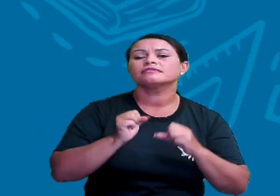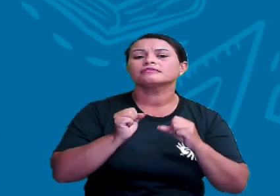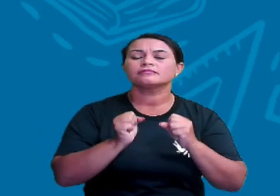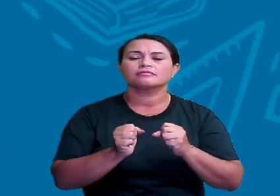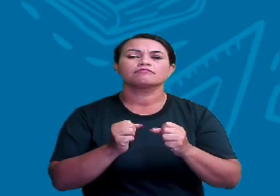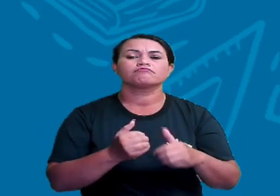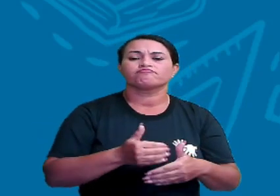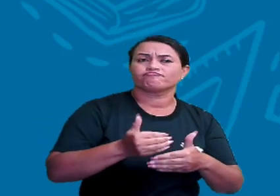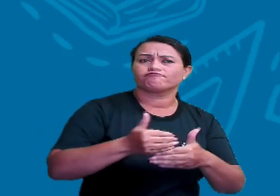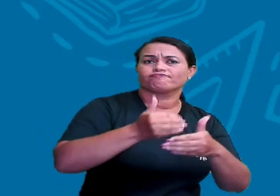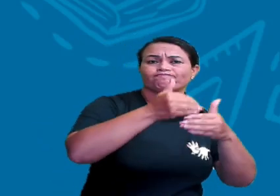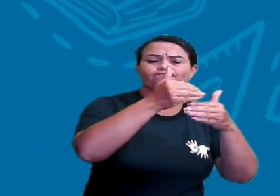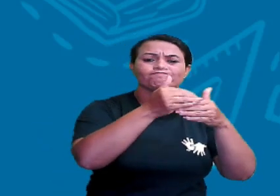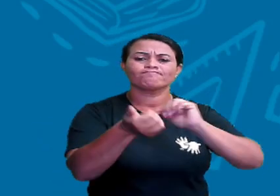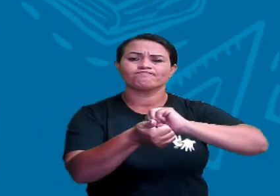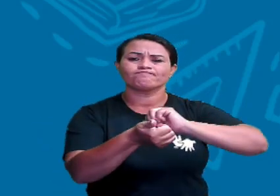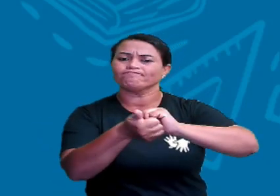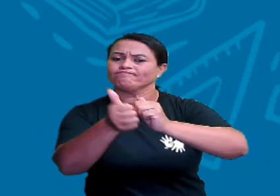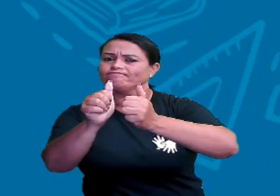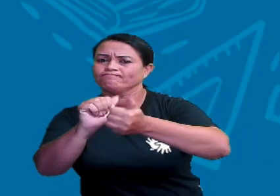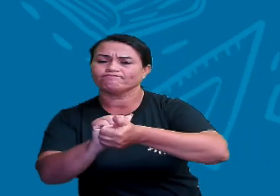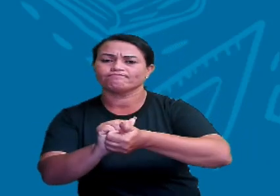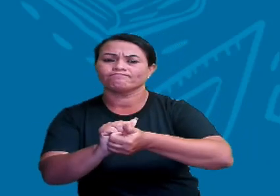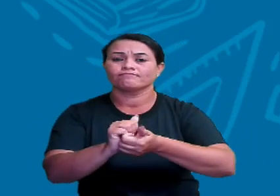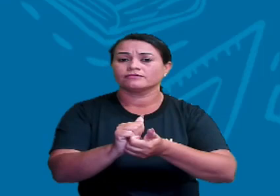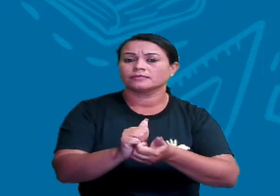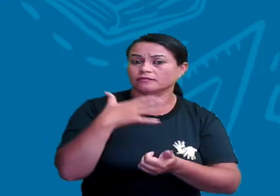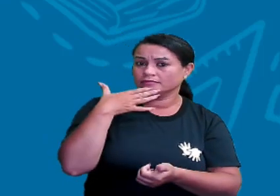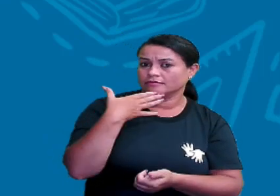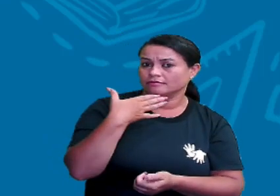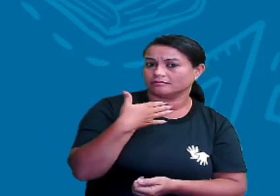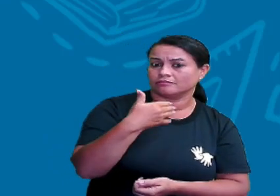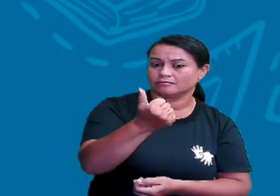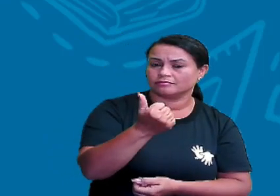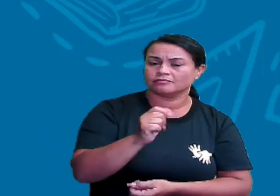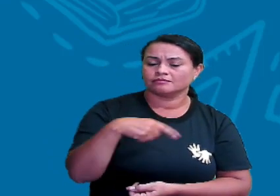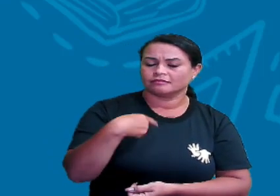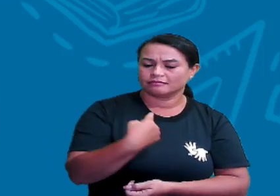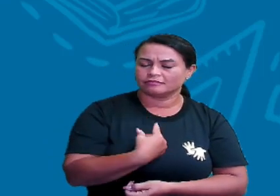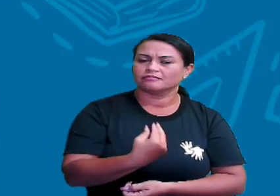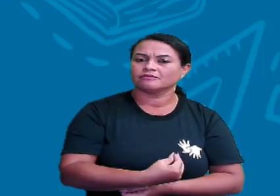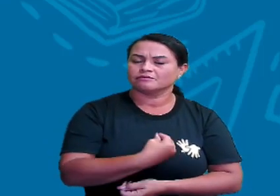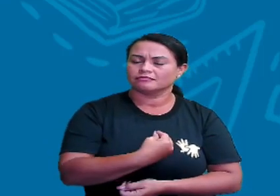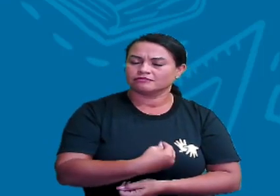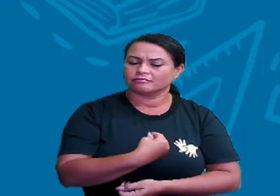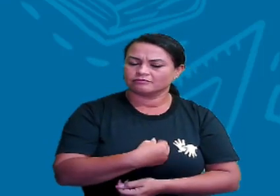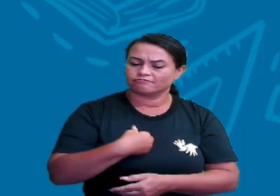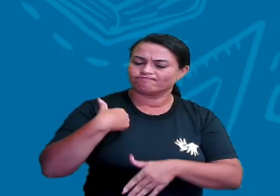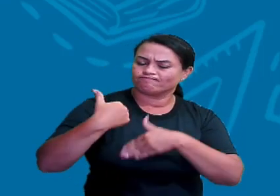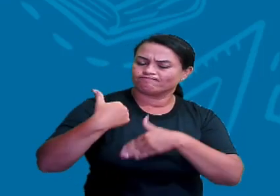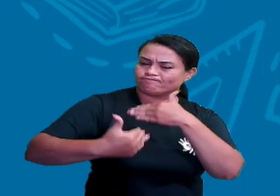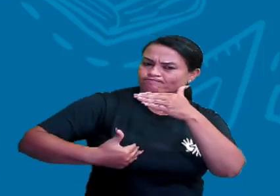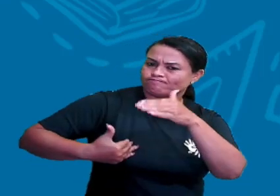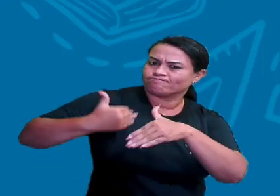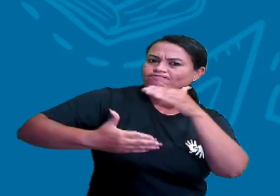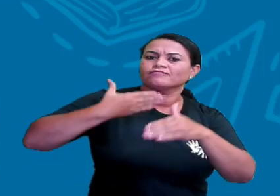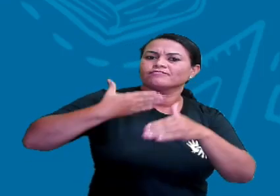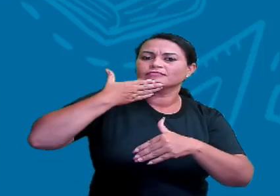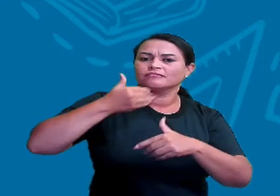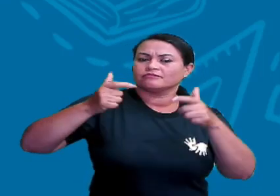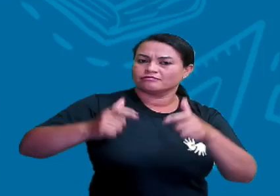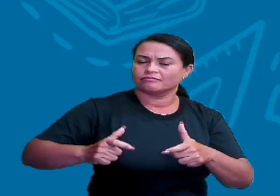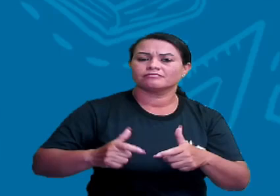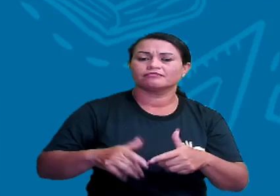as construções, as adaptações, as melhorias, para que a gente possa viver melhor nesse espaço, tá?